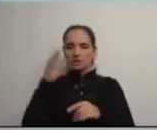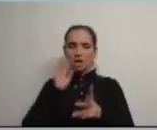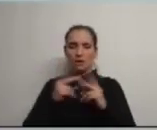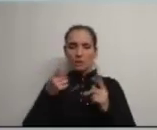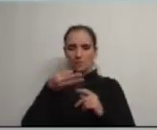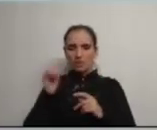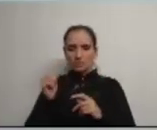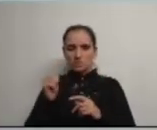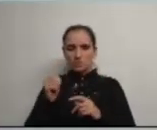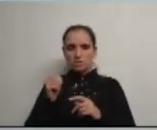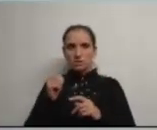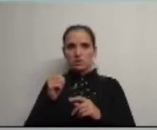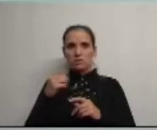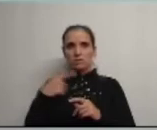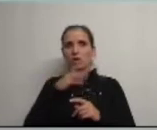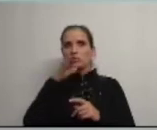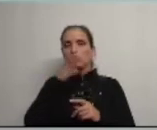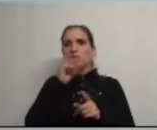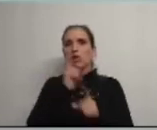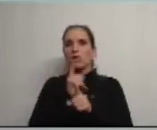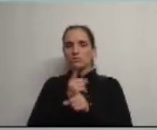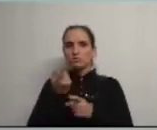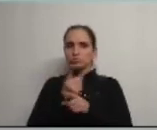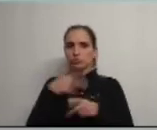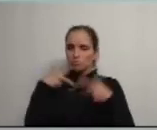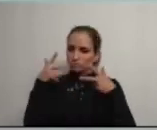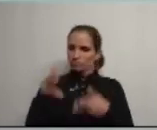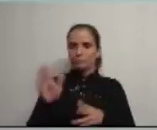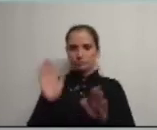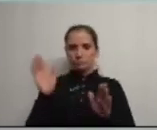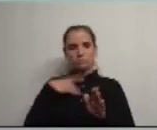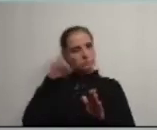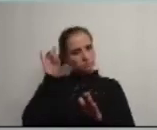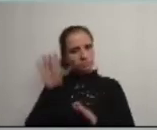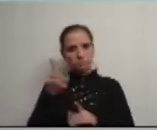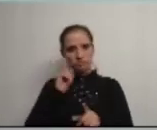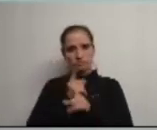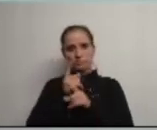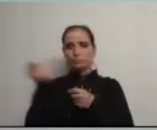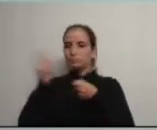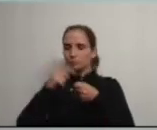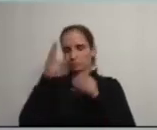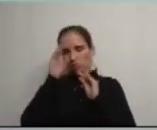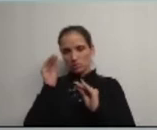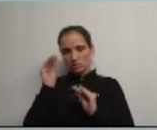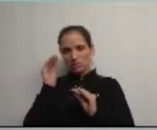tenha o discurso que teve doutor Gilandés e por isso condeno e reafirmo que sou contra a municipalização